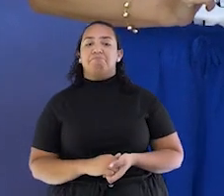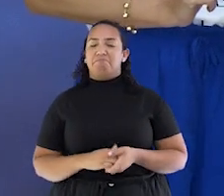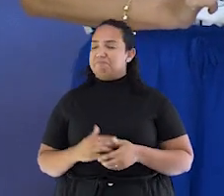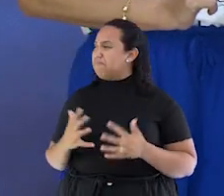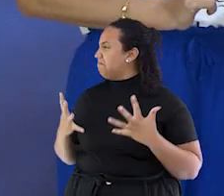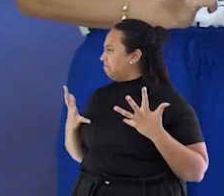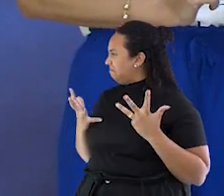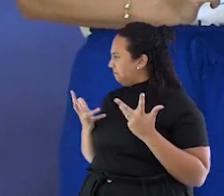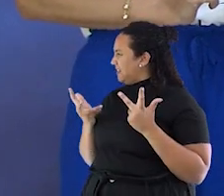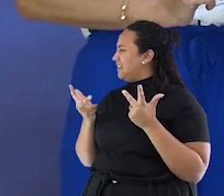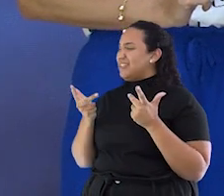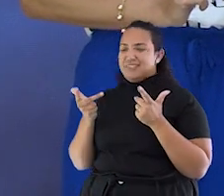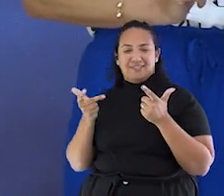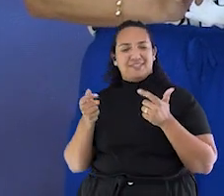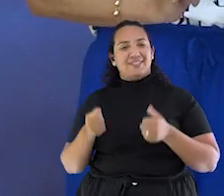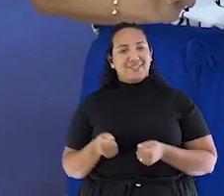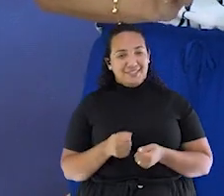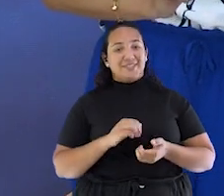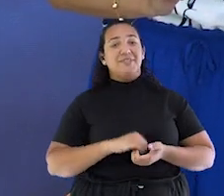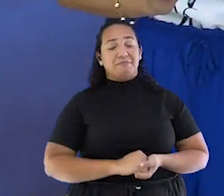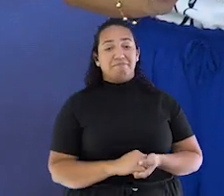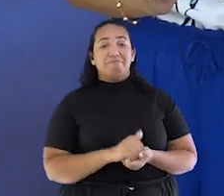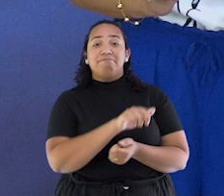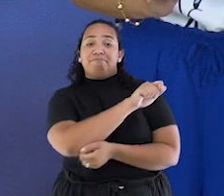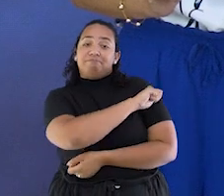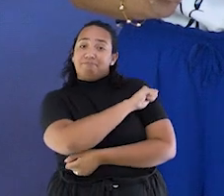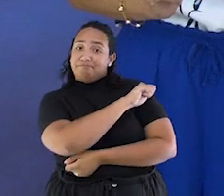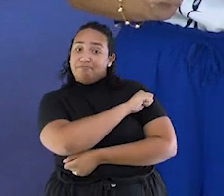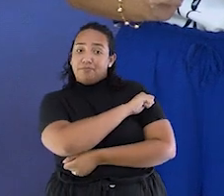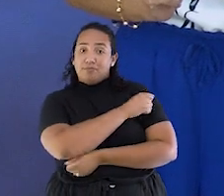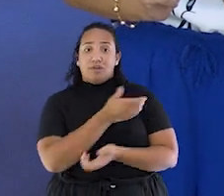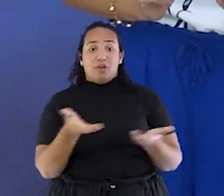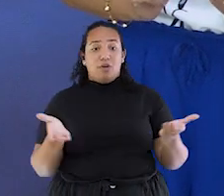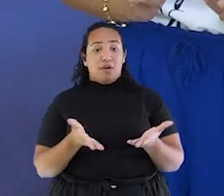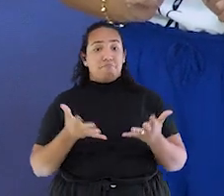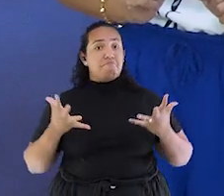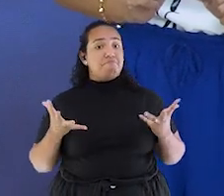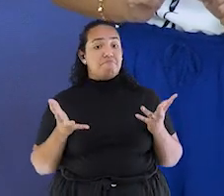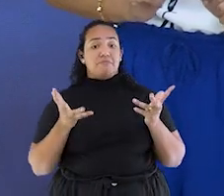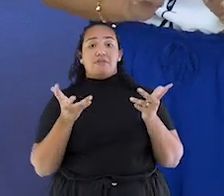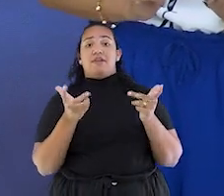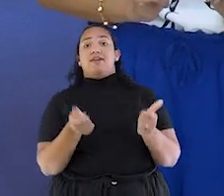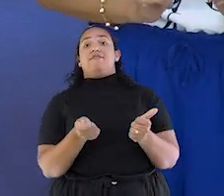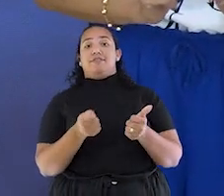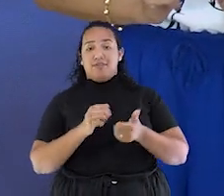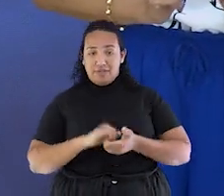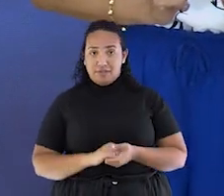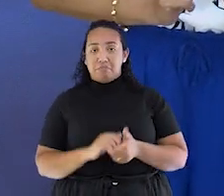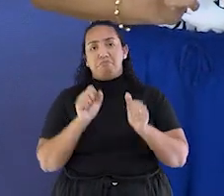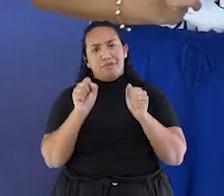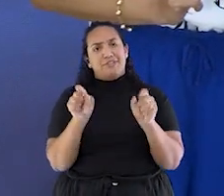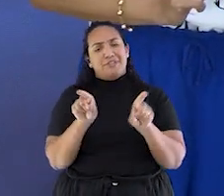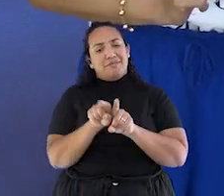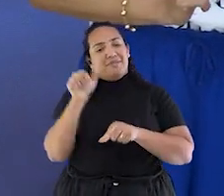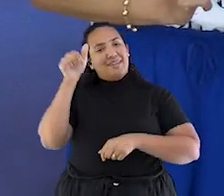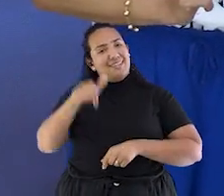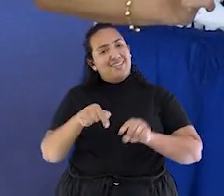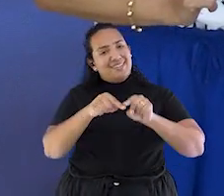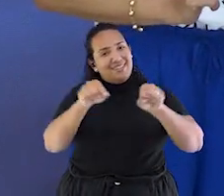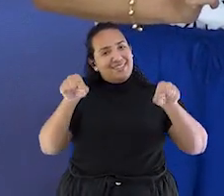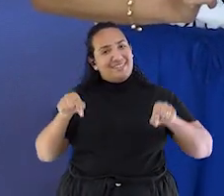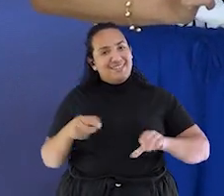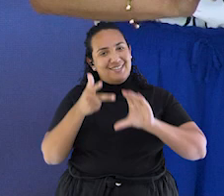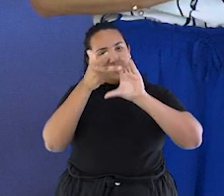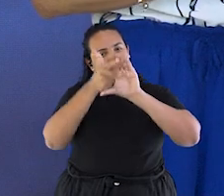Sensacional, Eni! Esses estudantes estão dando um show. Inclusive, já podem vir gravar o News com a gente